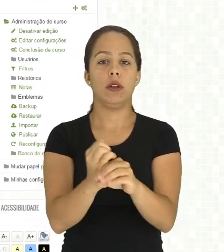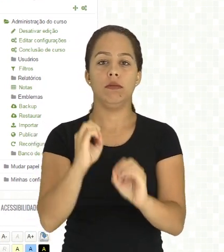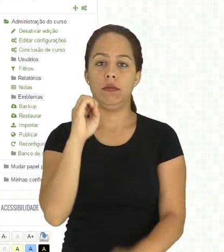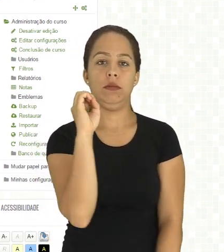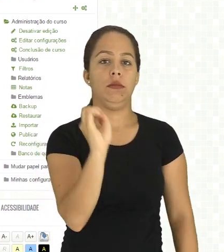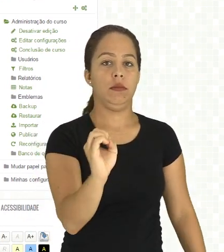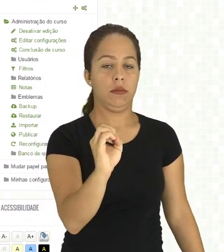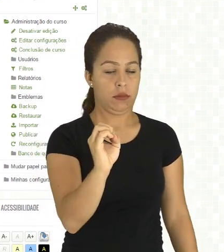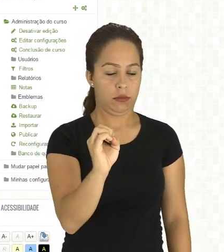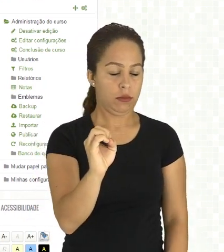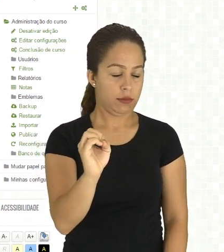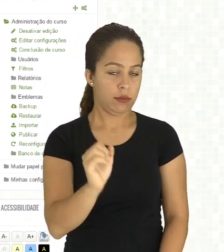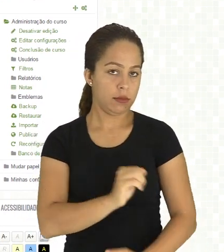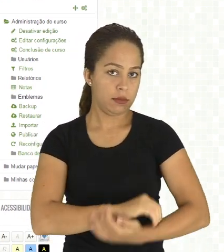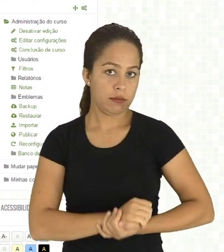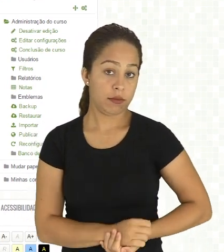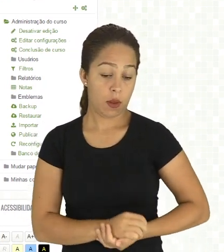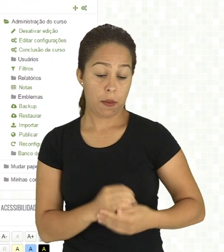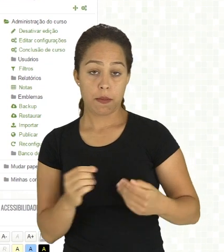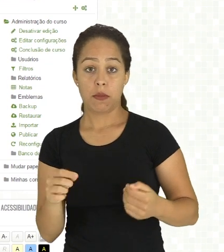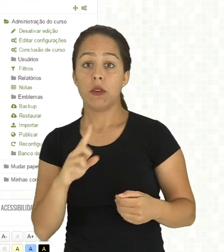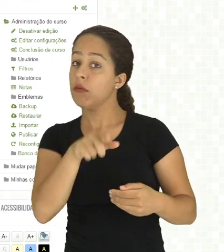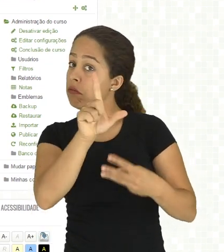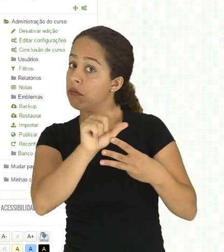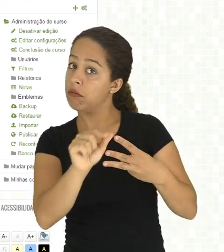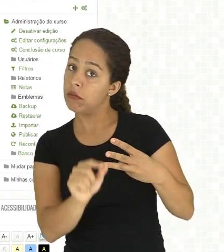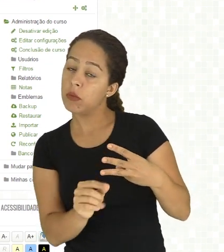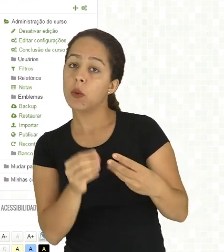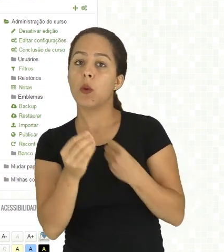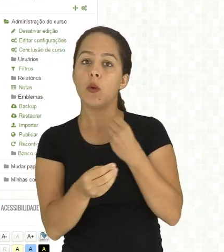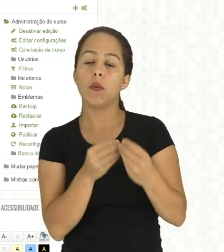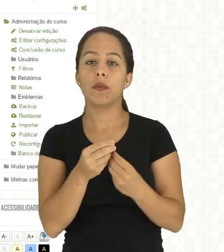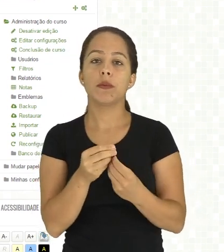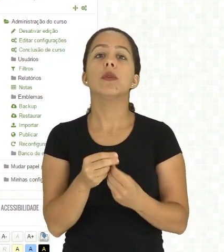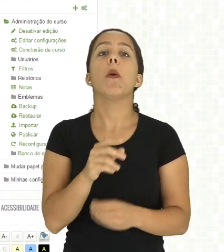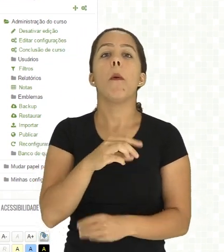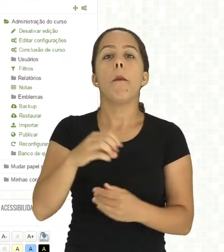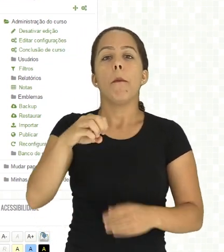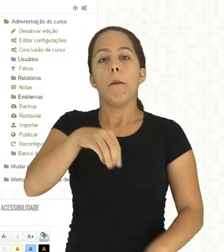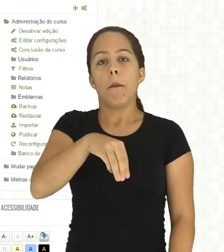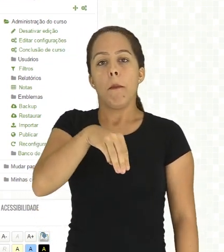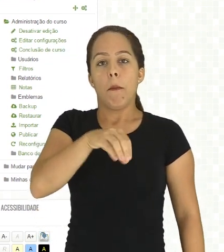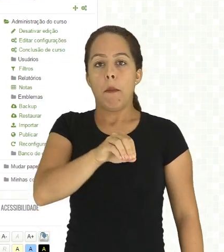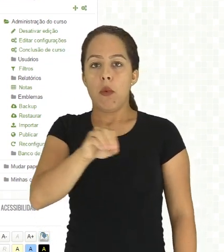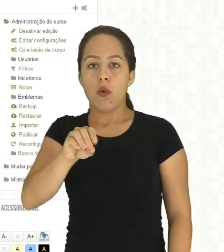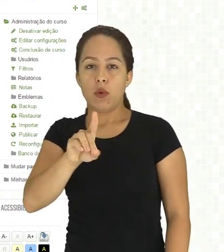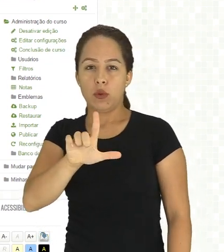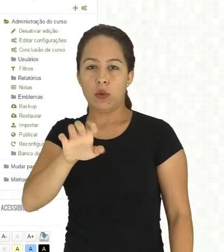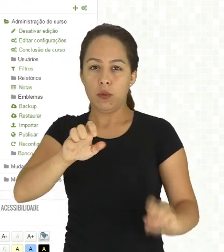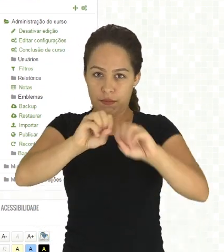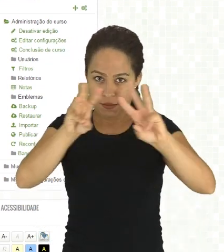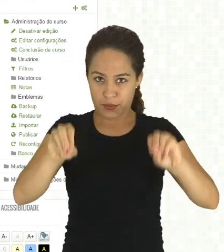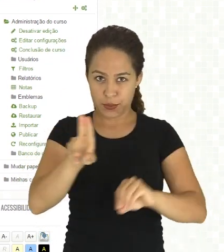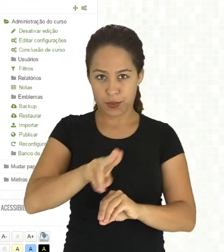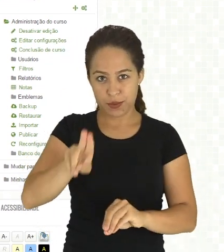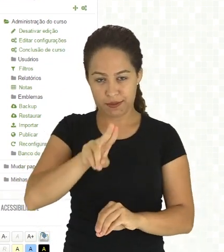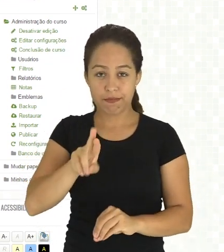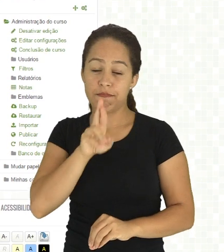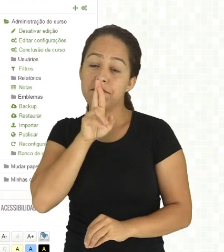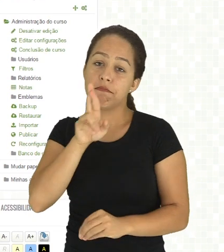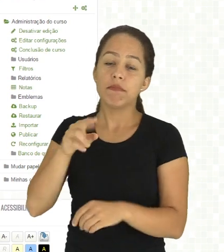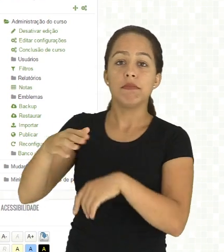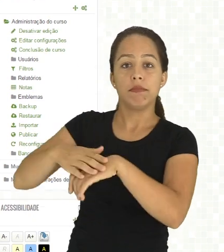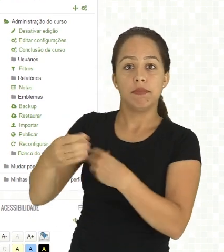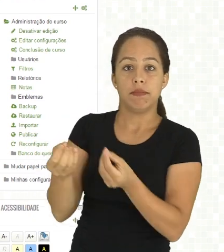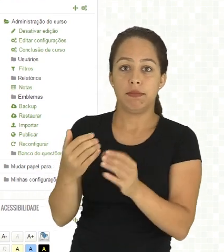questionário. A gente sugere que utilize a primeira, que o Moodle envia automaticamente a resposta, caso você esteja utilizando o limite de tempo.